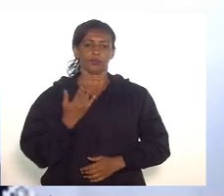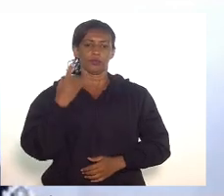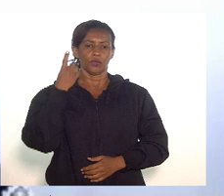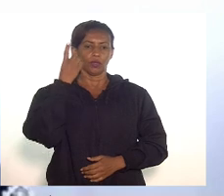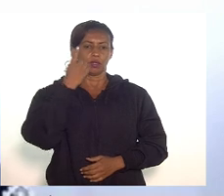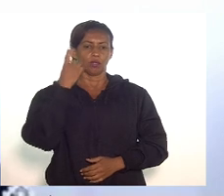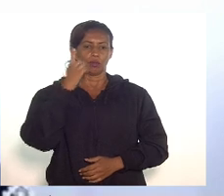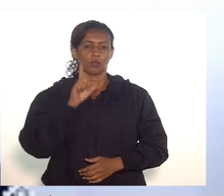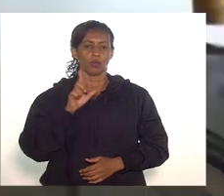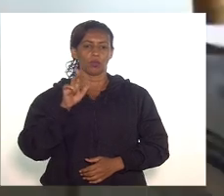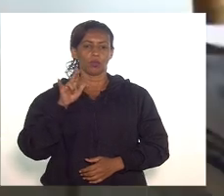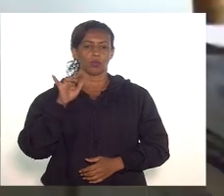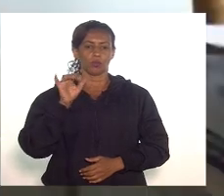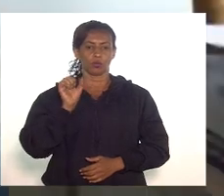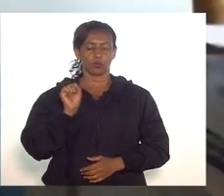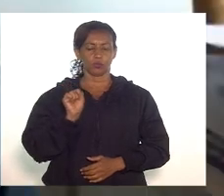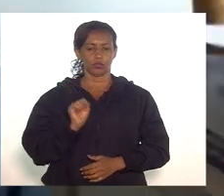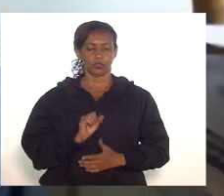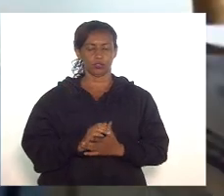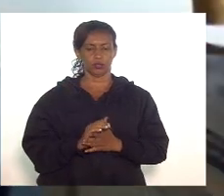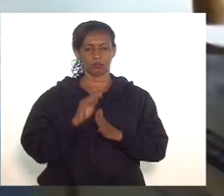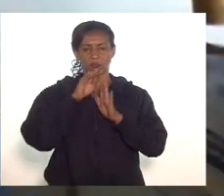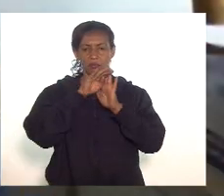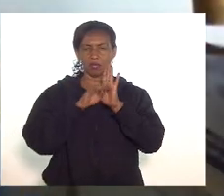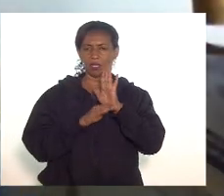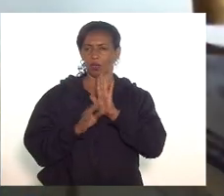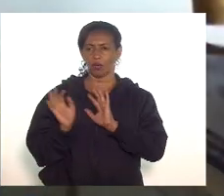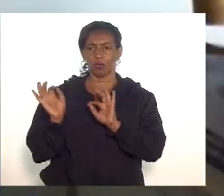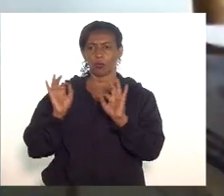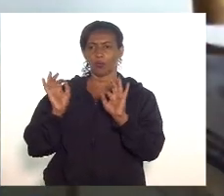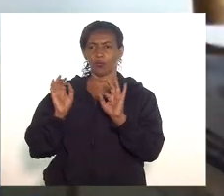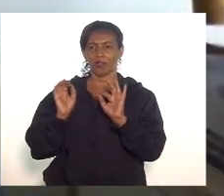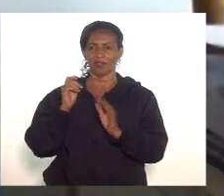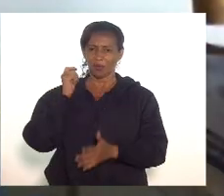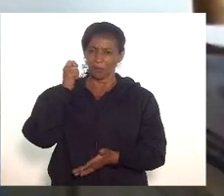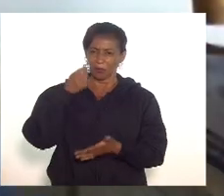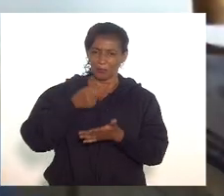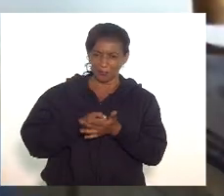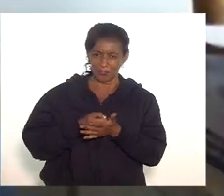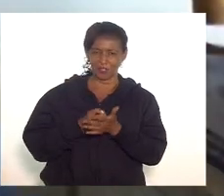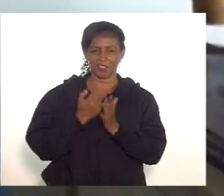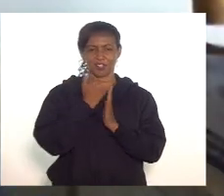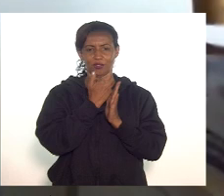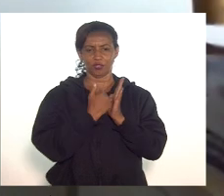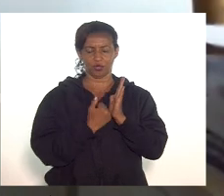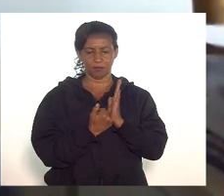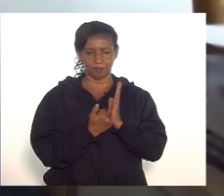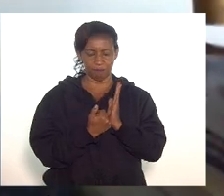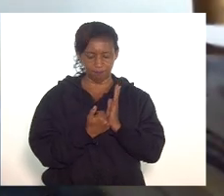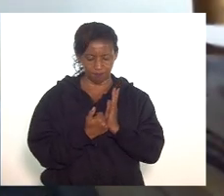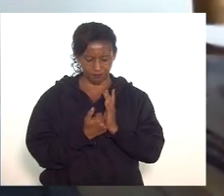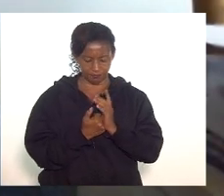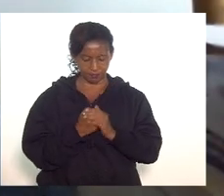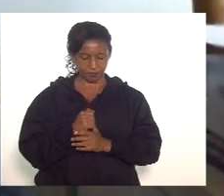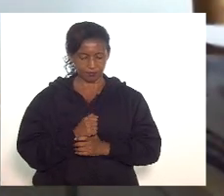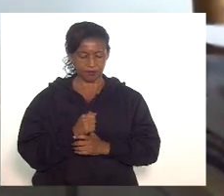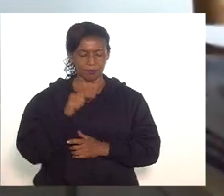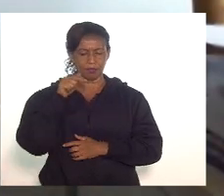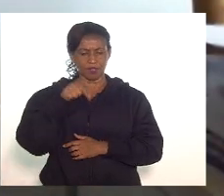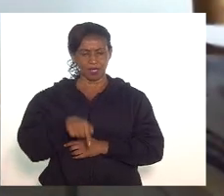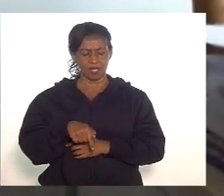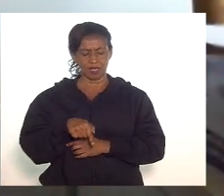Luiz Paulo. Nem é pela ordem, senhora presidente, é questão de ordem, a senhora me perdoe. Este projeto